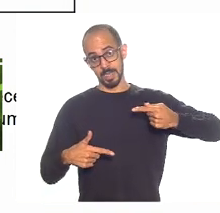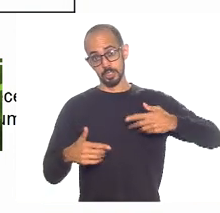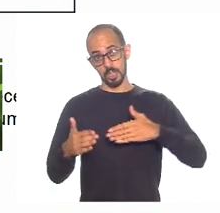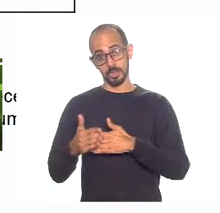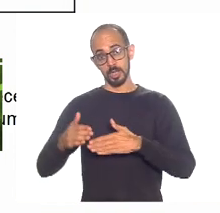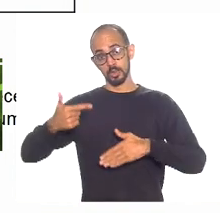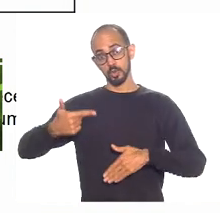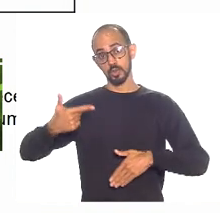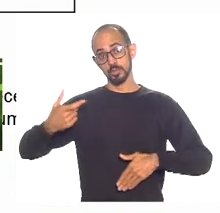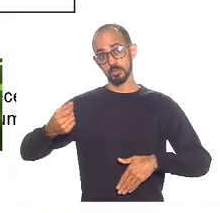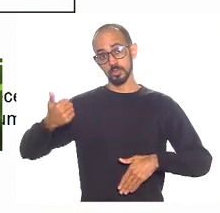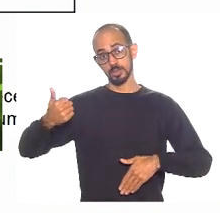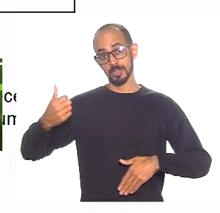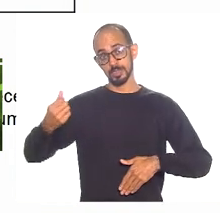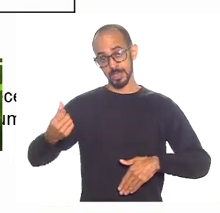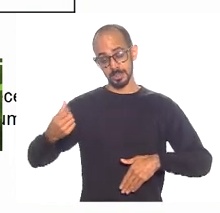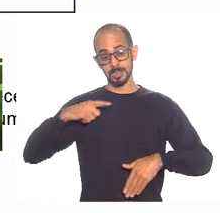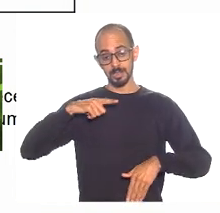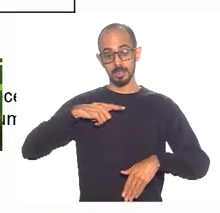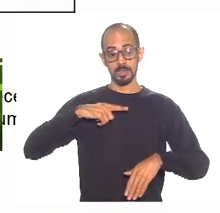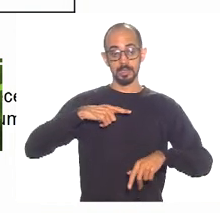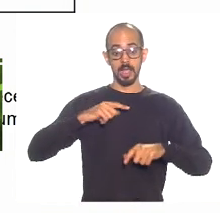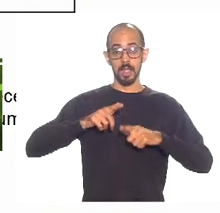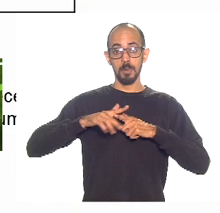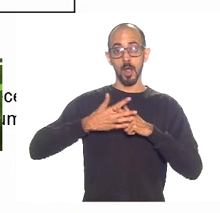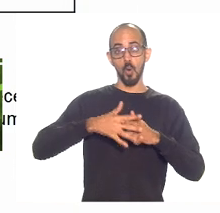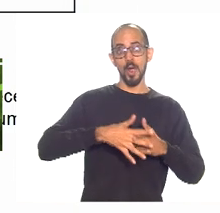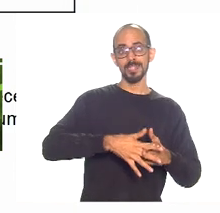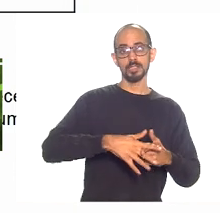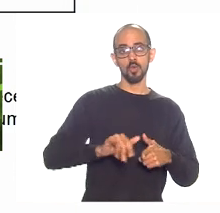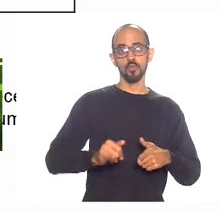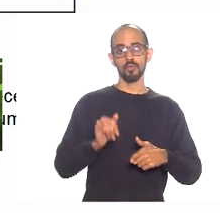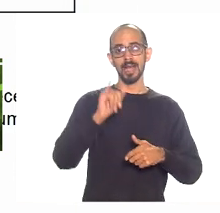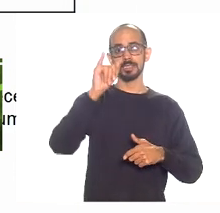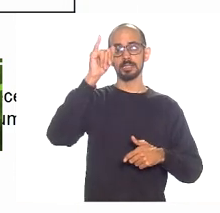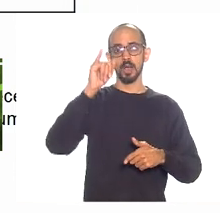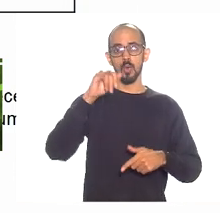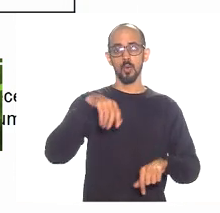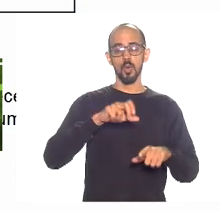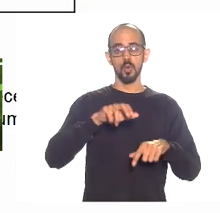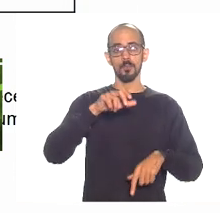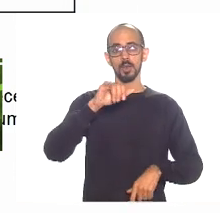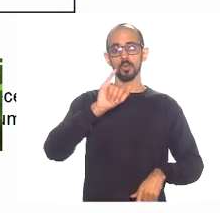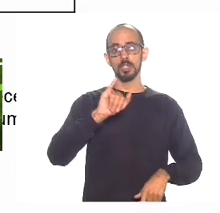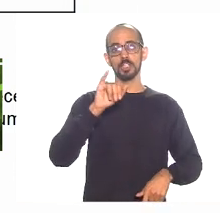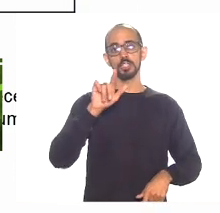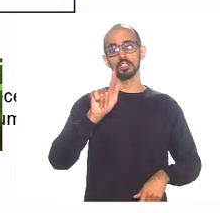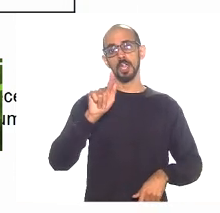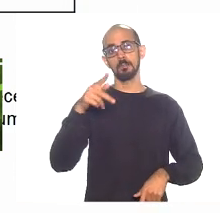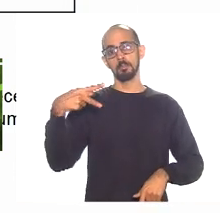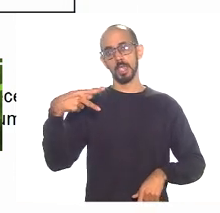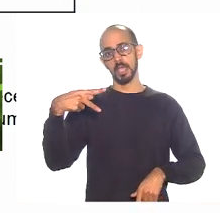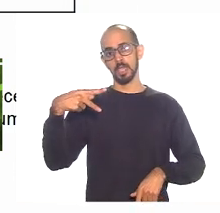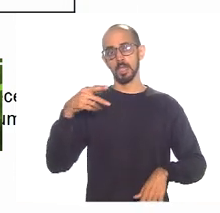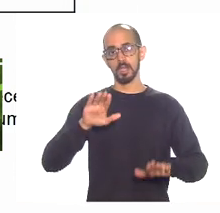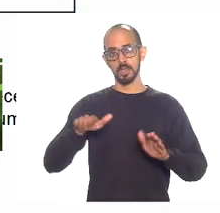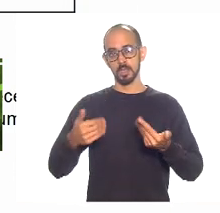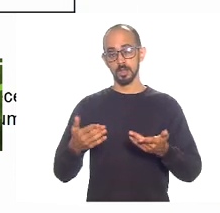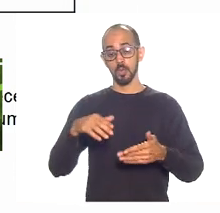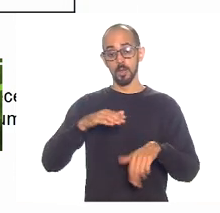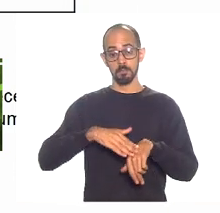muito volátil, né? Agora mesmo está dando mais de 20% de inflação no ano, quer dizer, por aí é mais do que isso, né? Mais